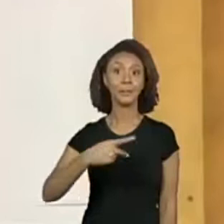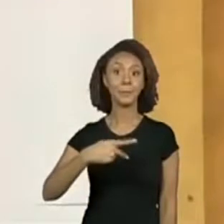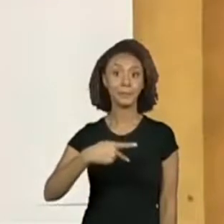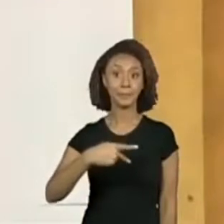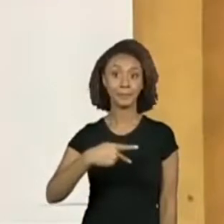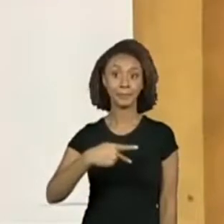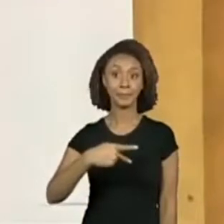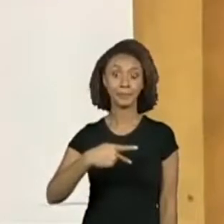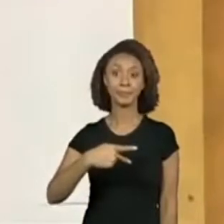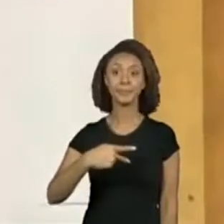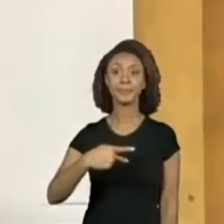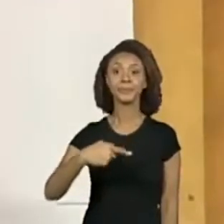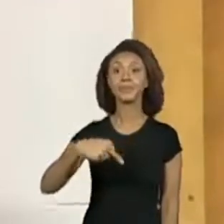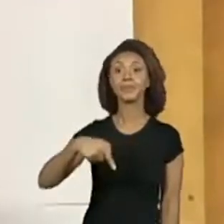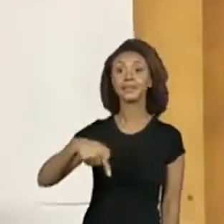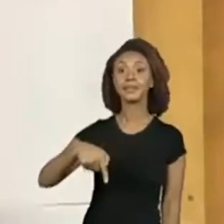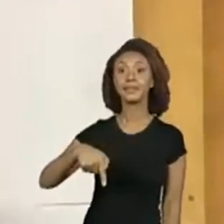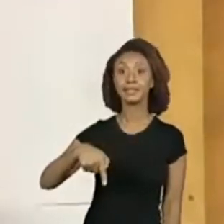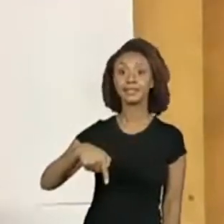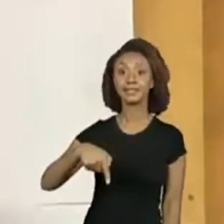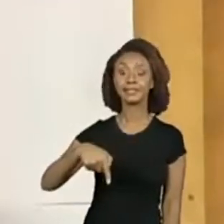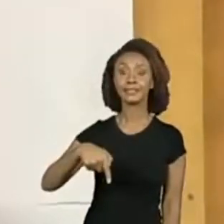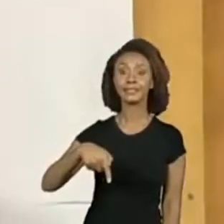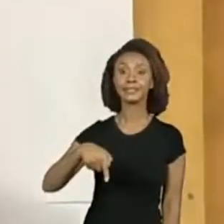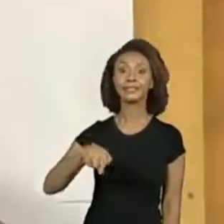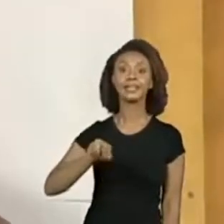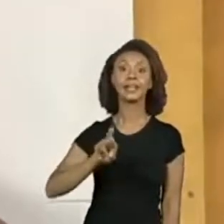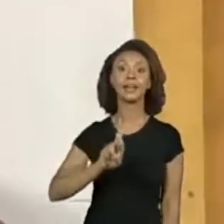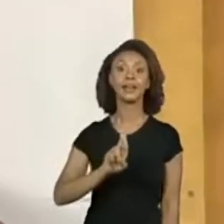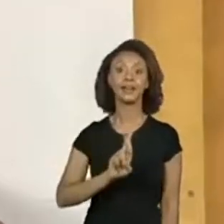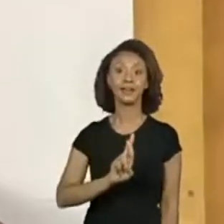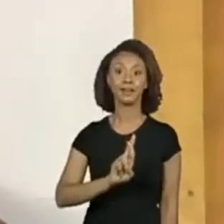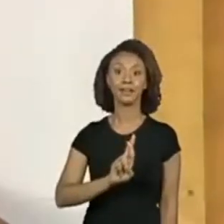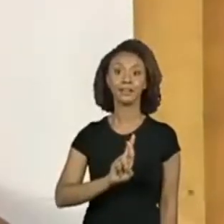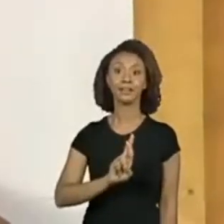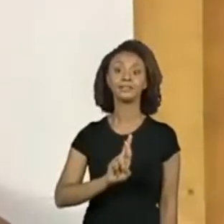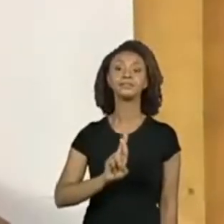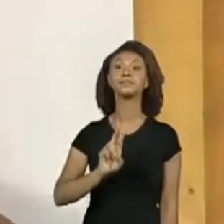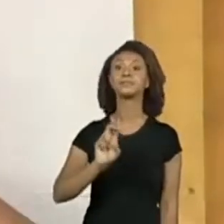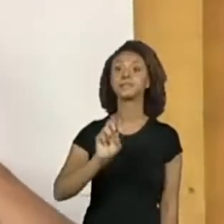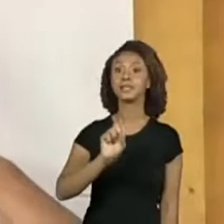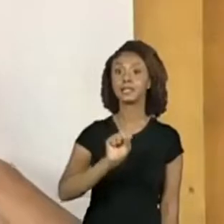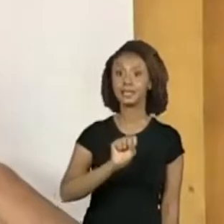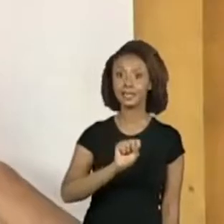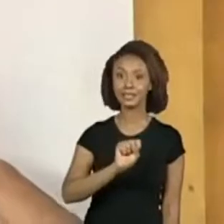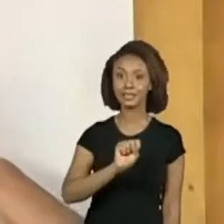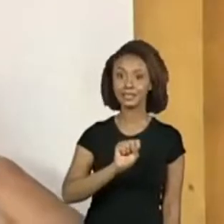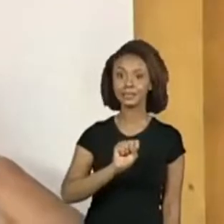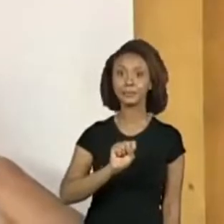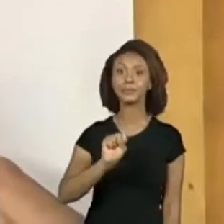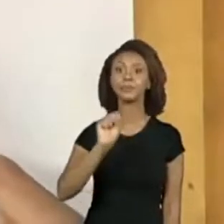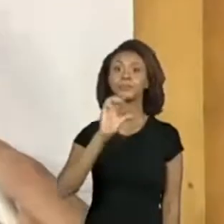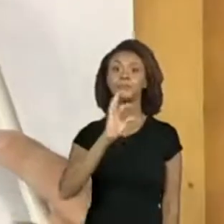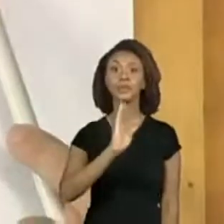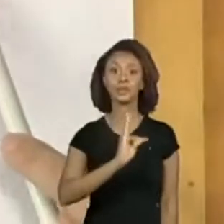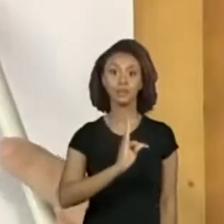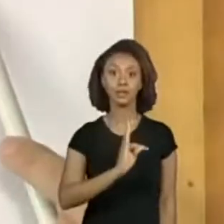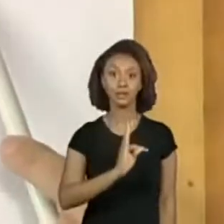P, Q, R, S,